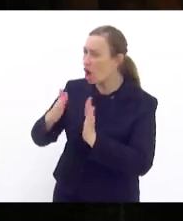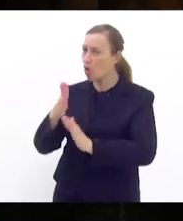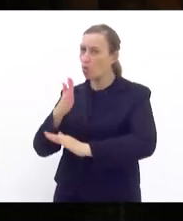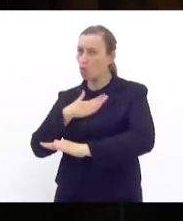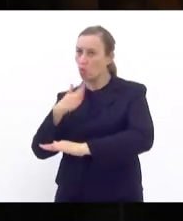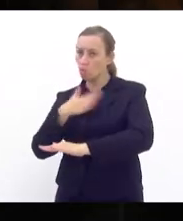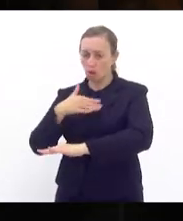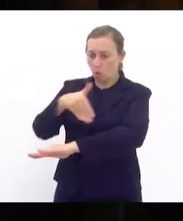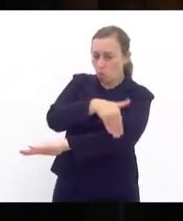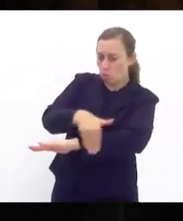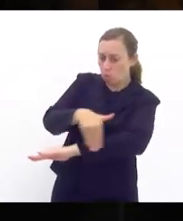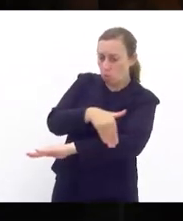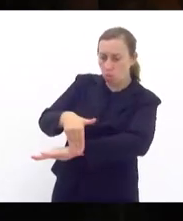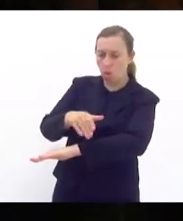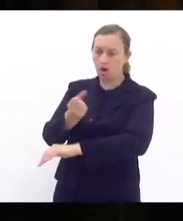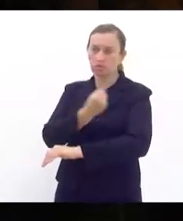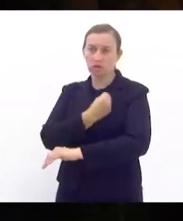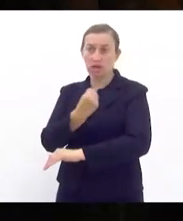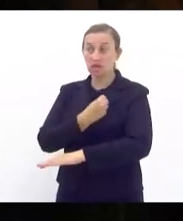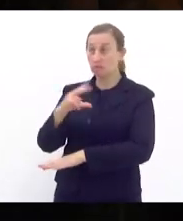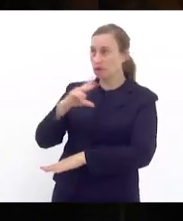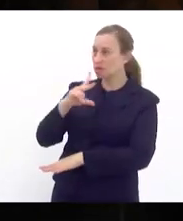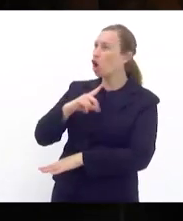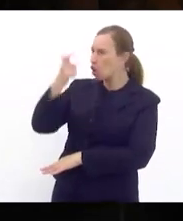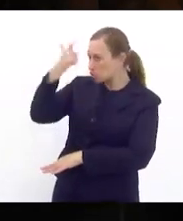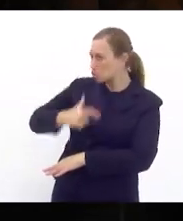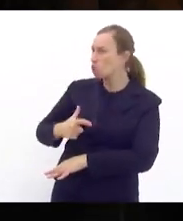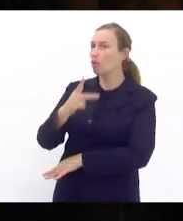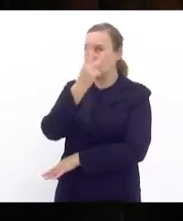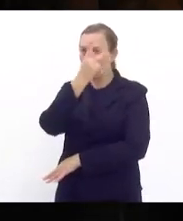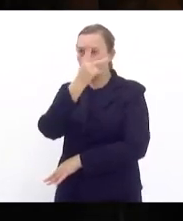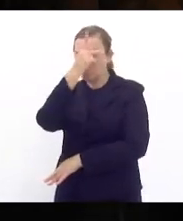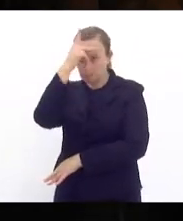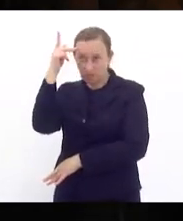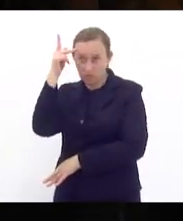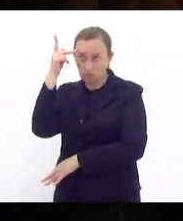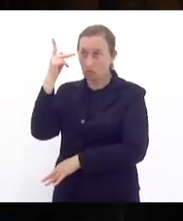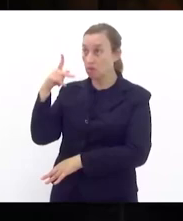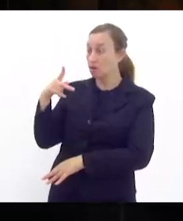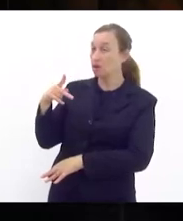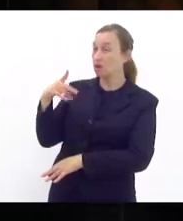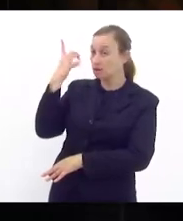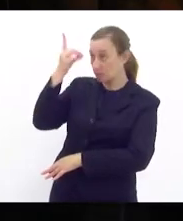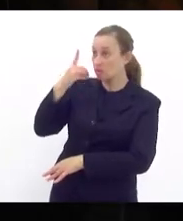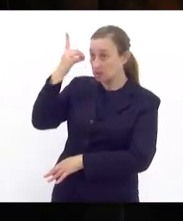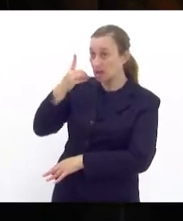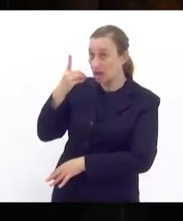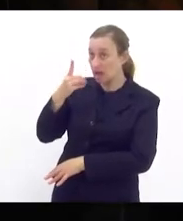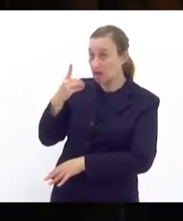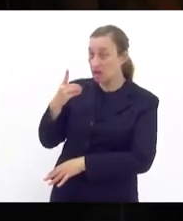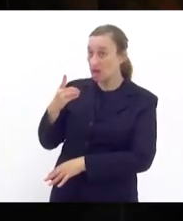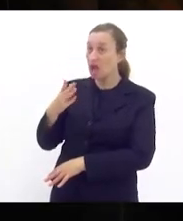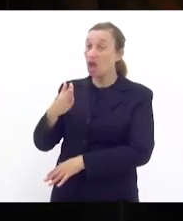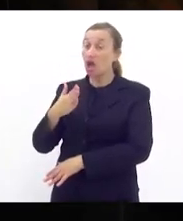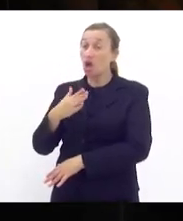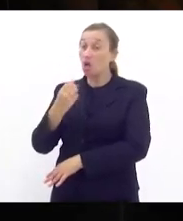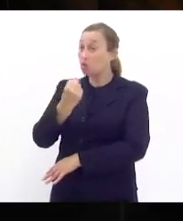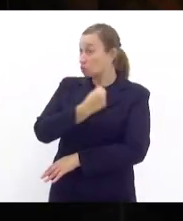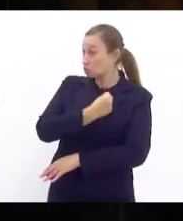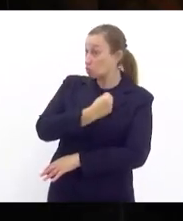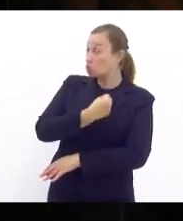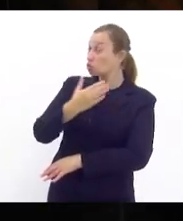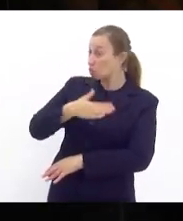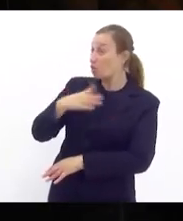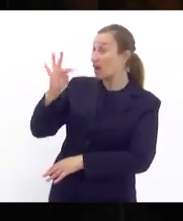pessoal das redes porque óbvio eu sou uma pessoa pública mas o endereço público é o endereço do meu gabinete é o telefone do meu